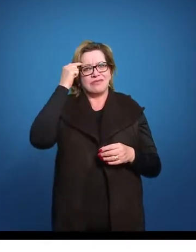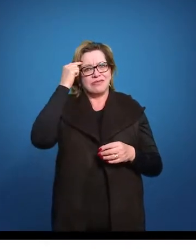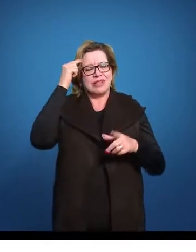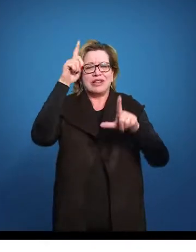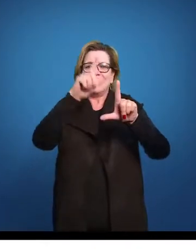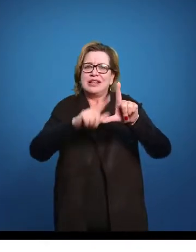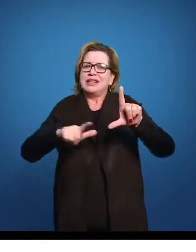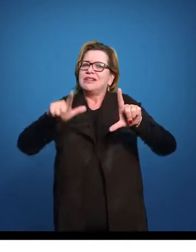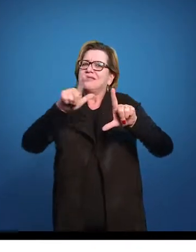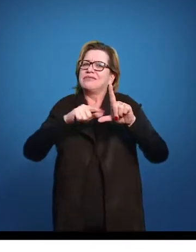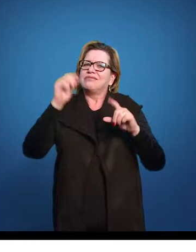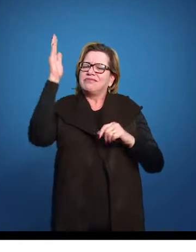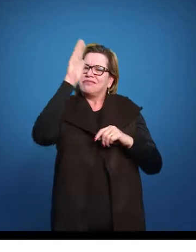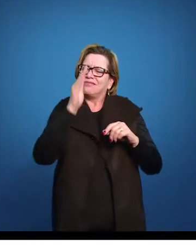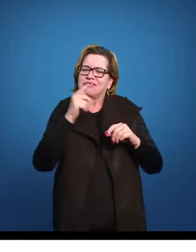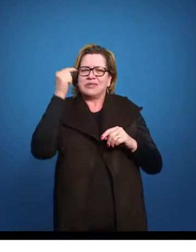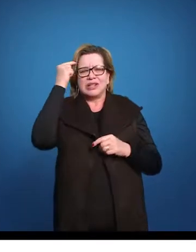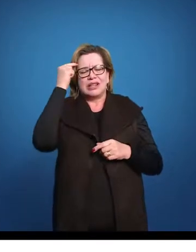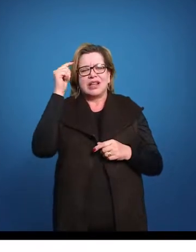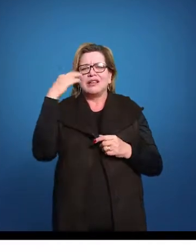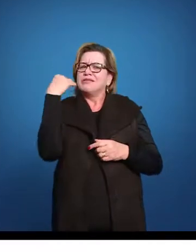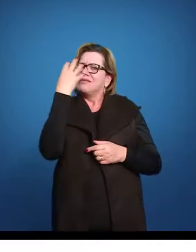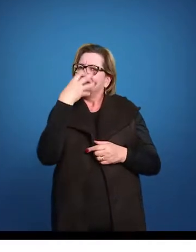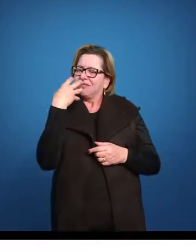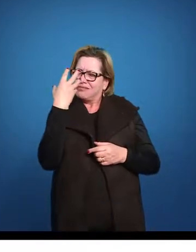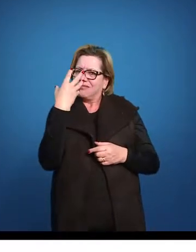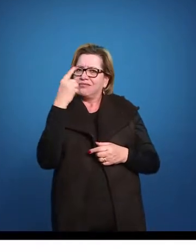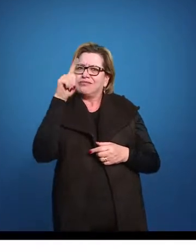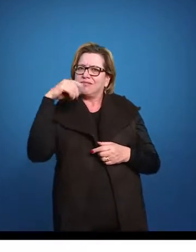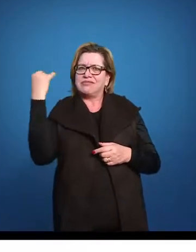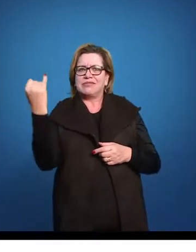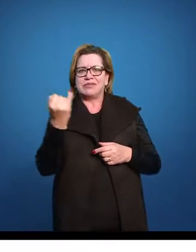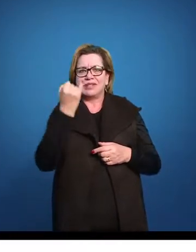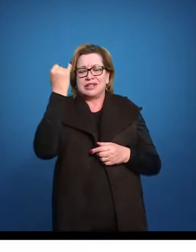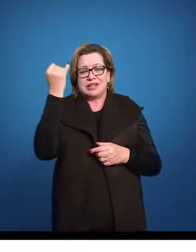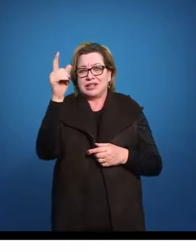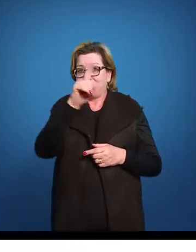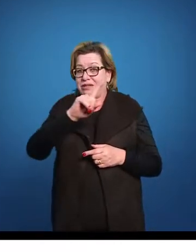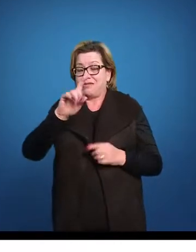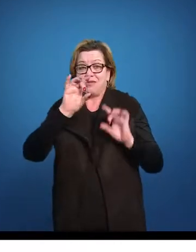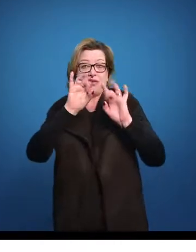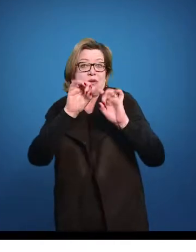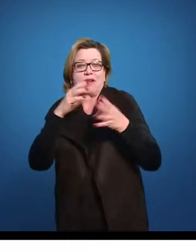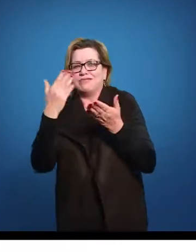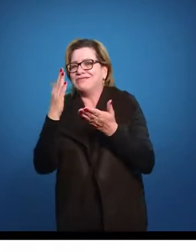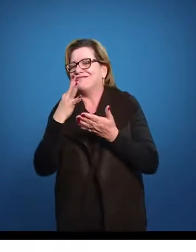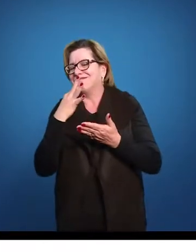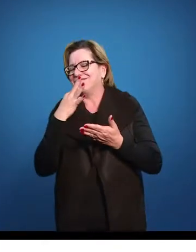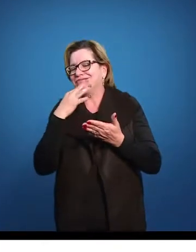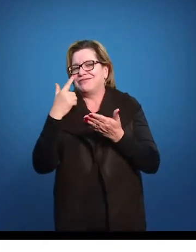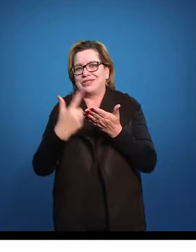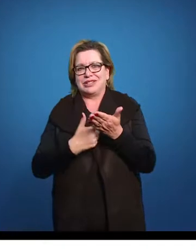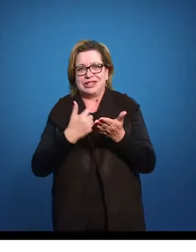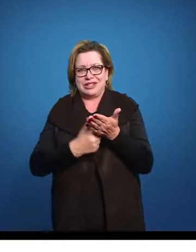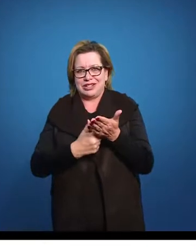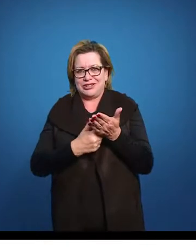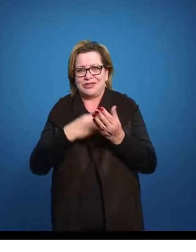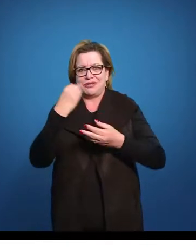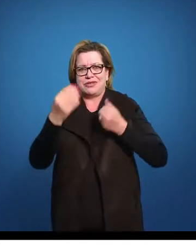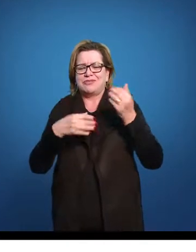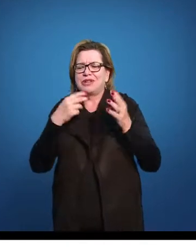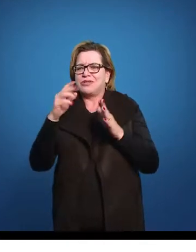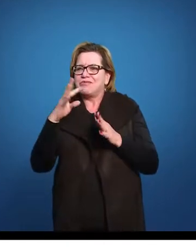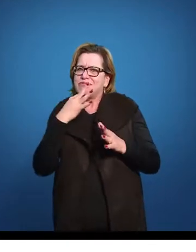pensar o romantismo, ele é muito importante não só para conhecer as obras, para saber um pouco mais de cultura e de